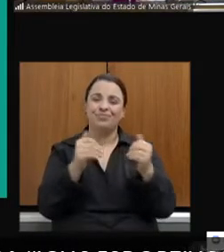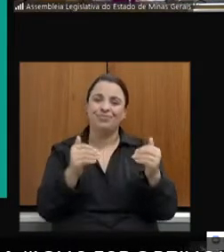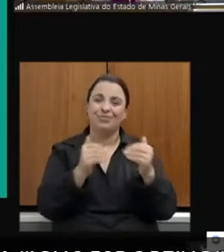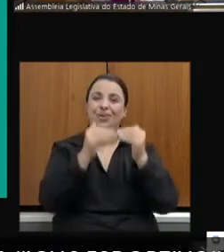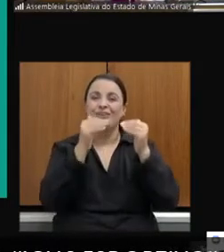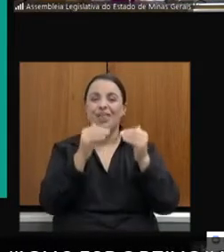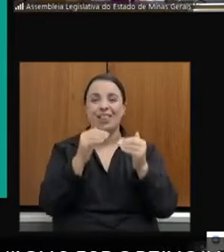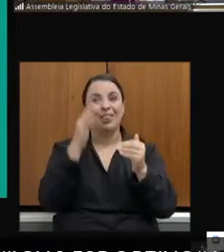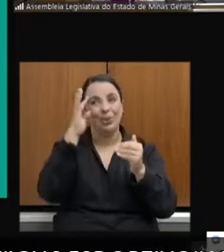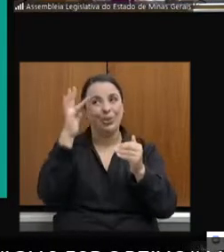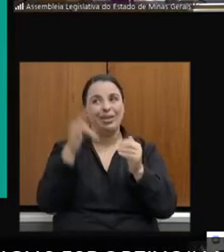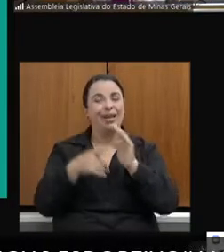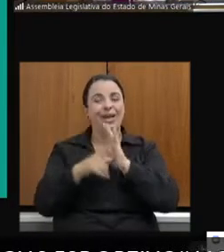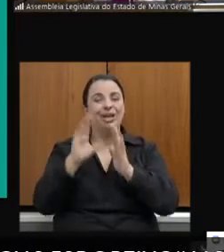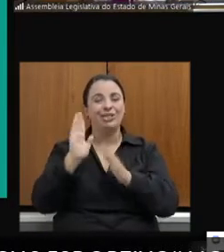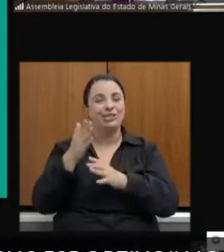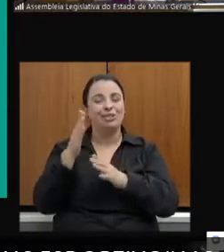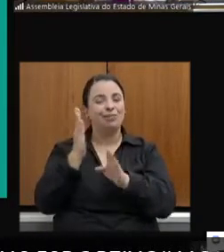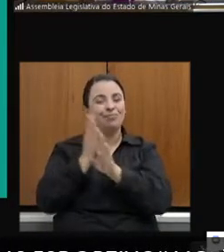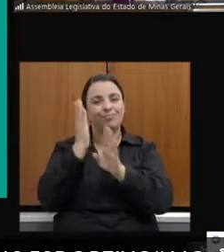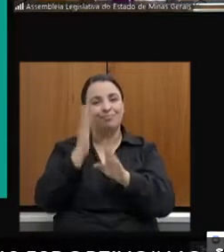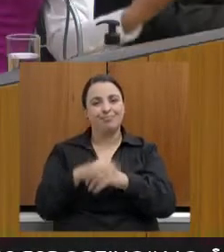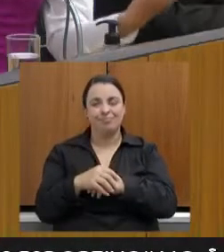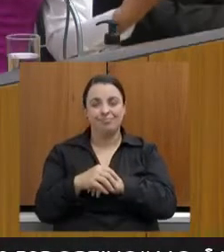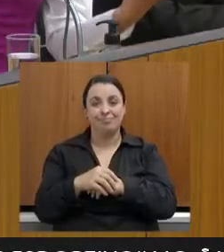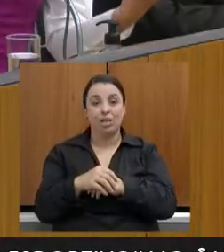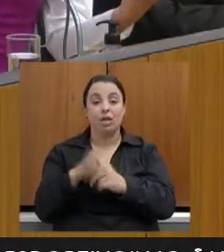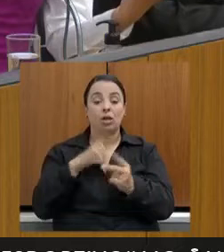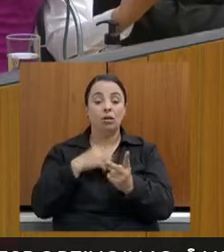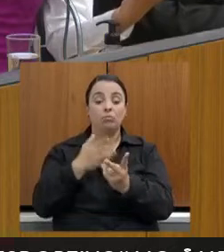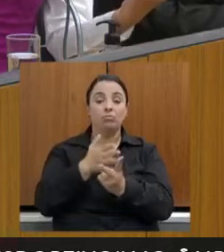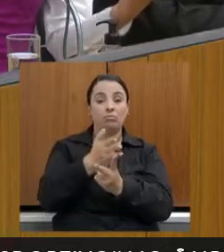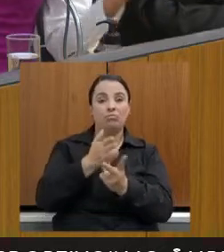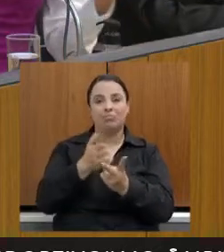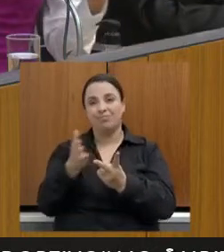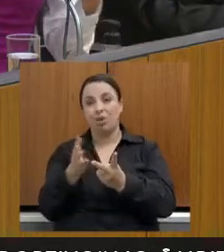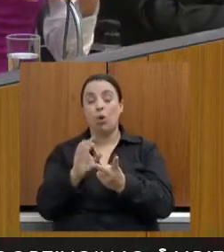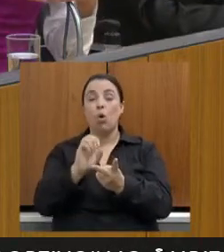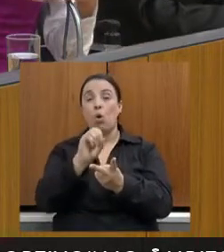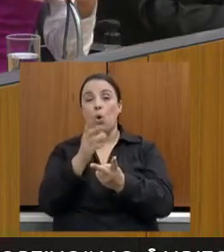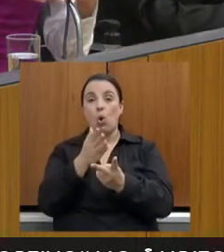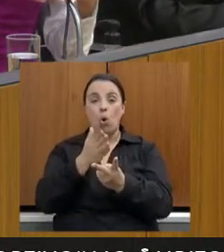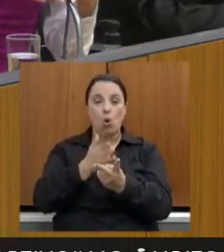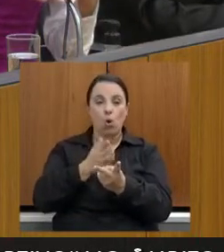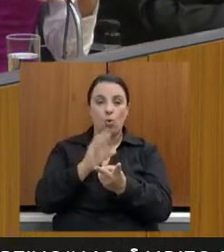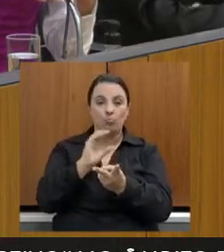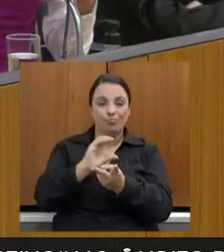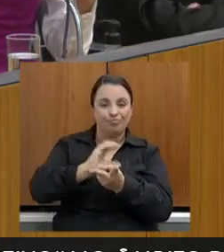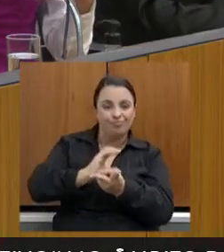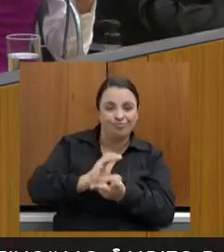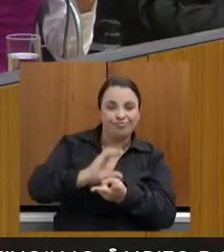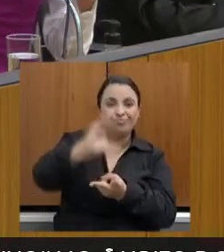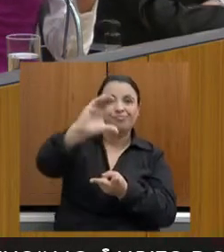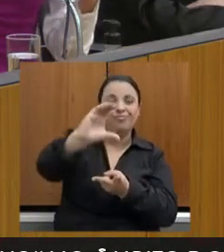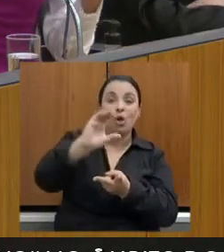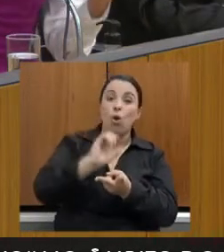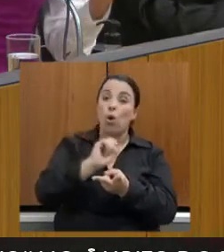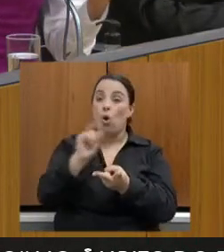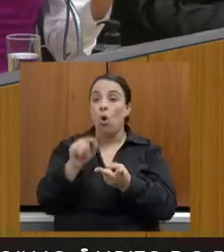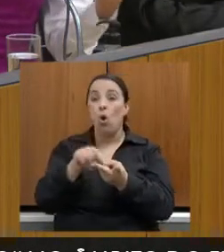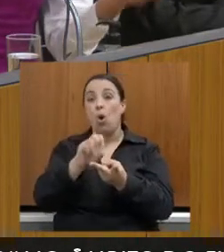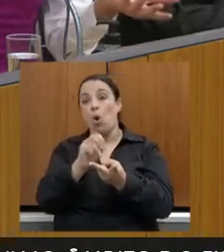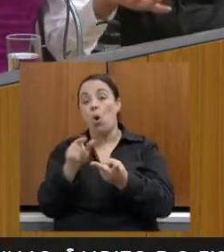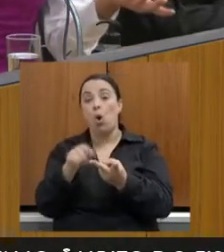pequeno. Então, há dois caminhos. Ou você aumenta o bolo, ou você diminui as bocas. Para que seja